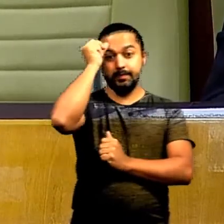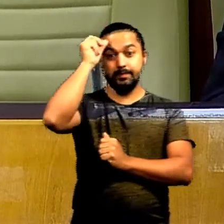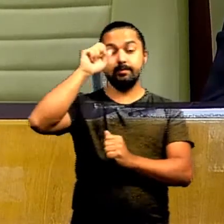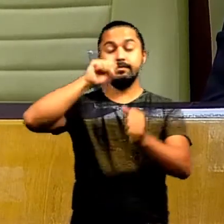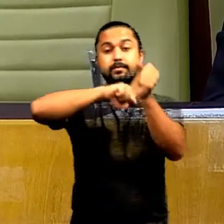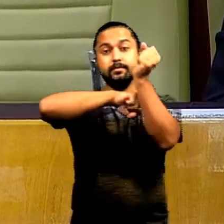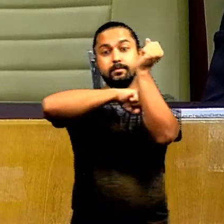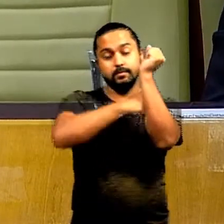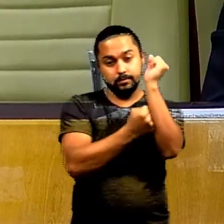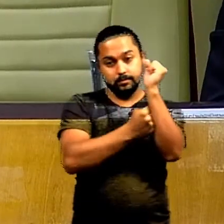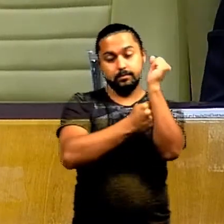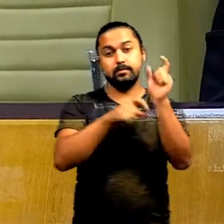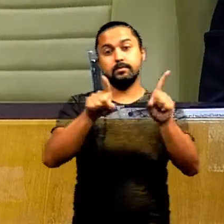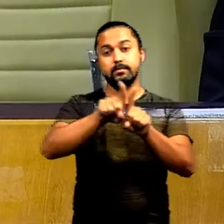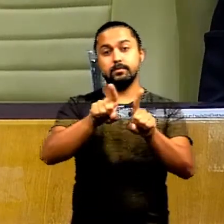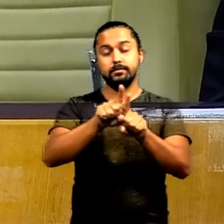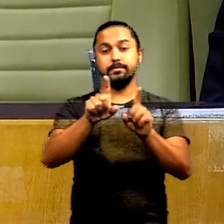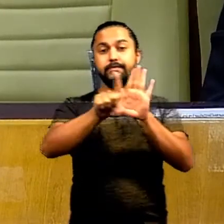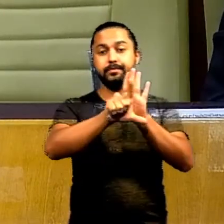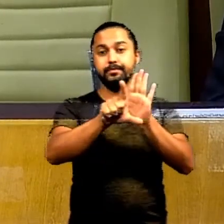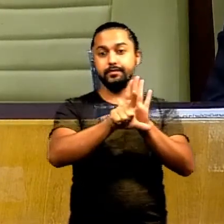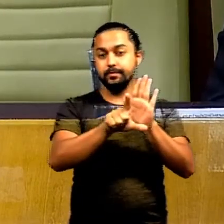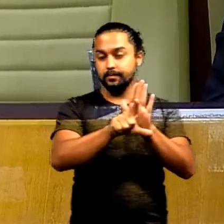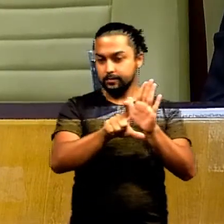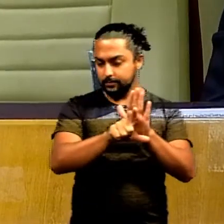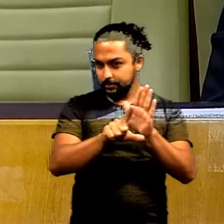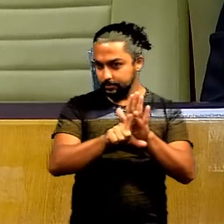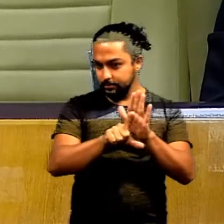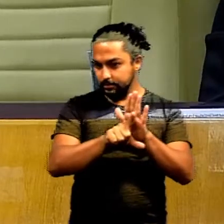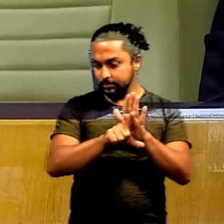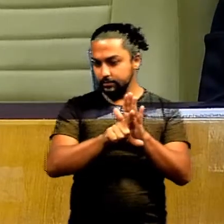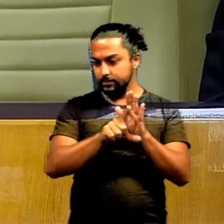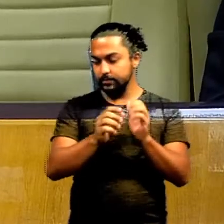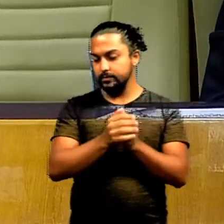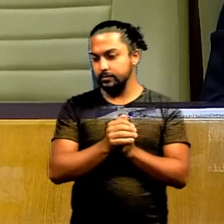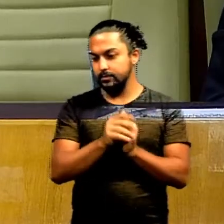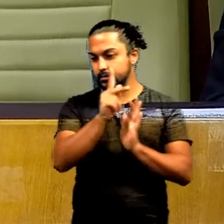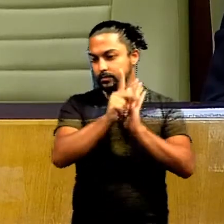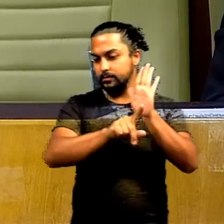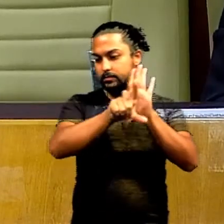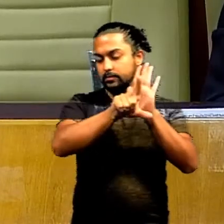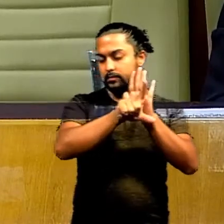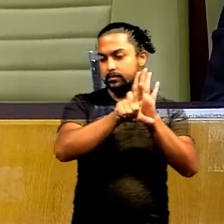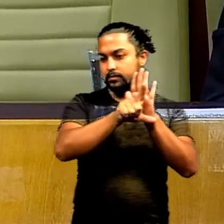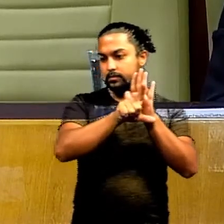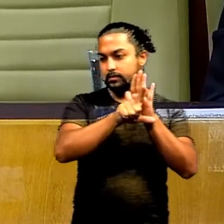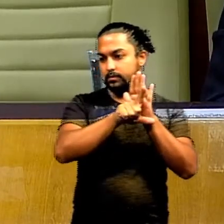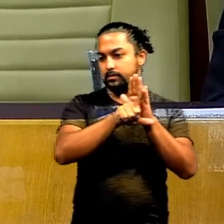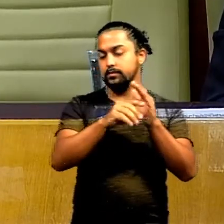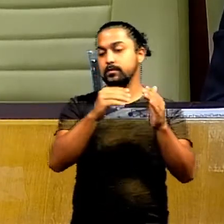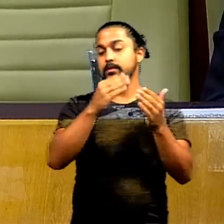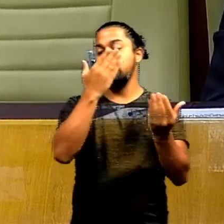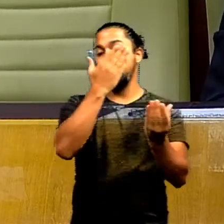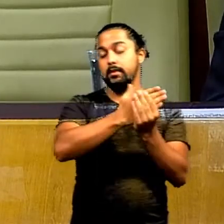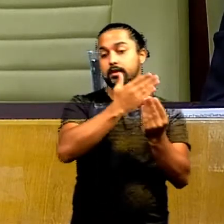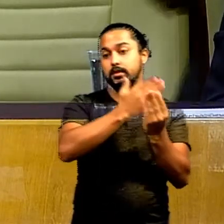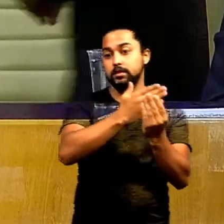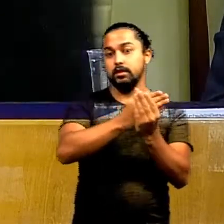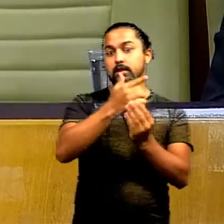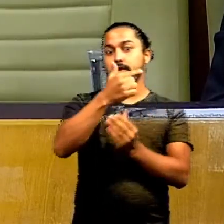Gabinete do Prefeito, veto integral autógrafo de lei de 95 de 2020, projeto de lei do processo